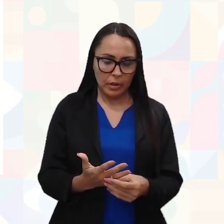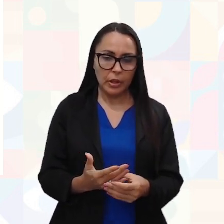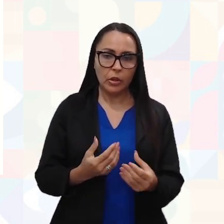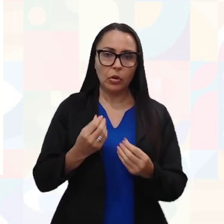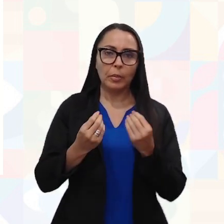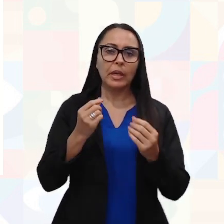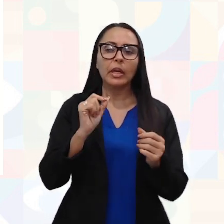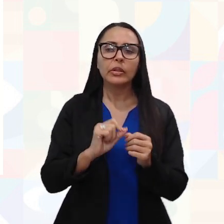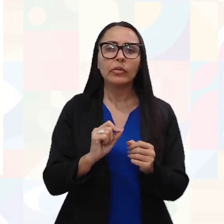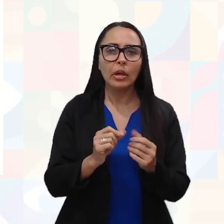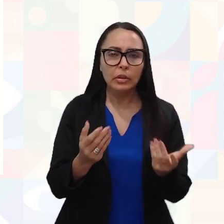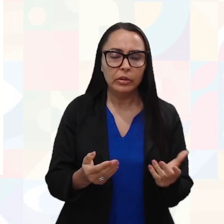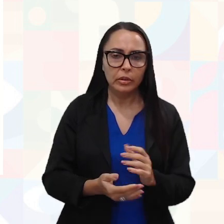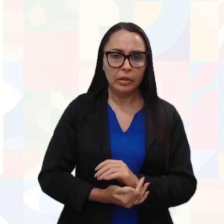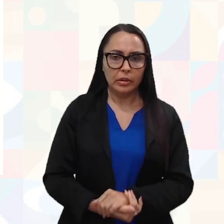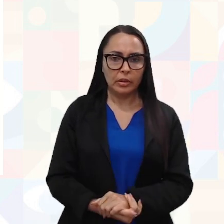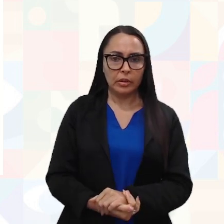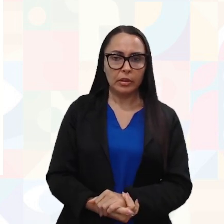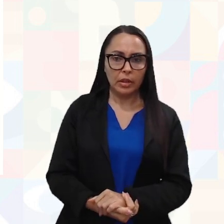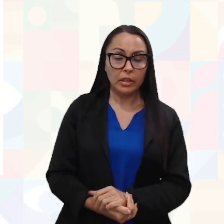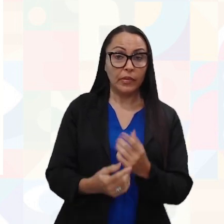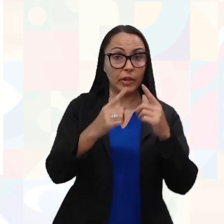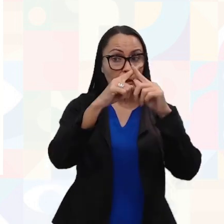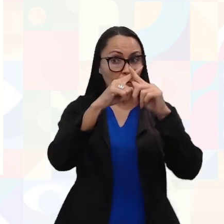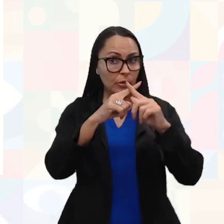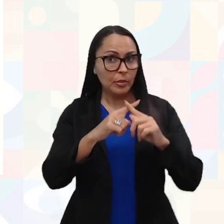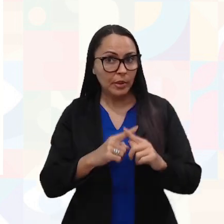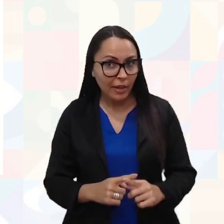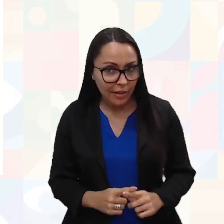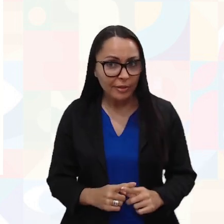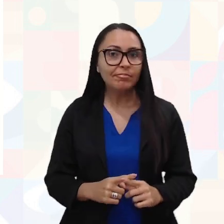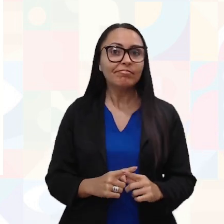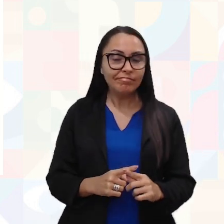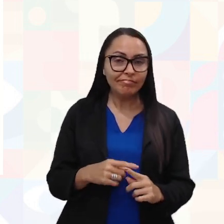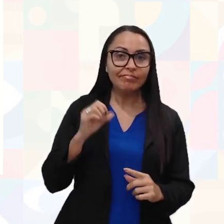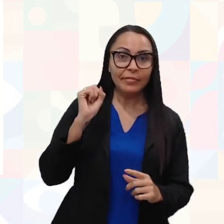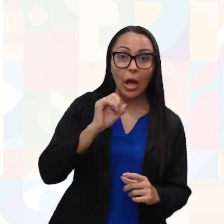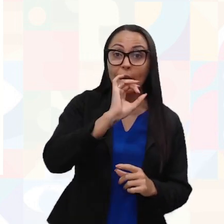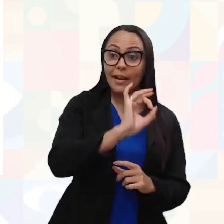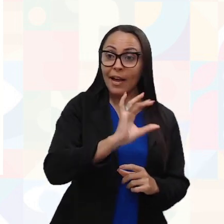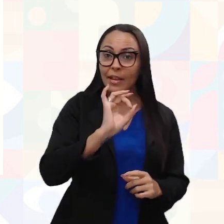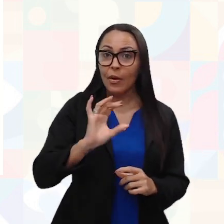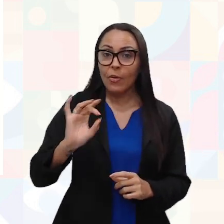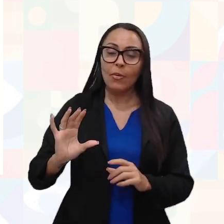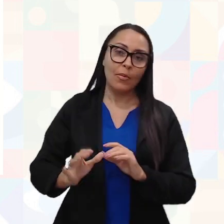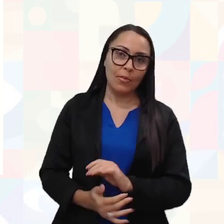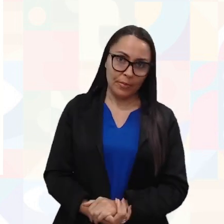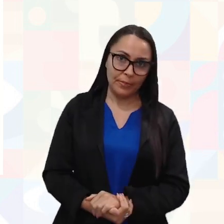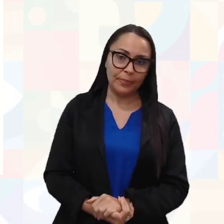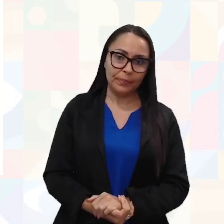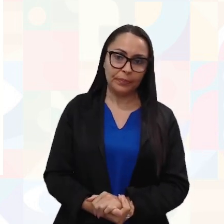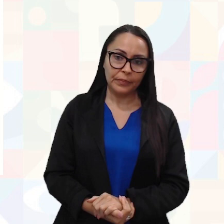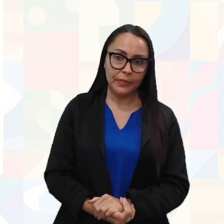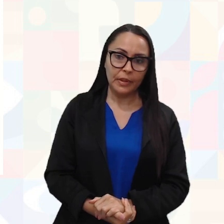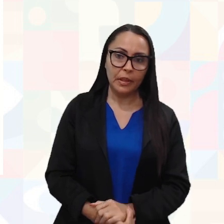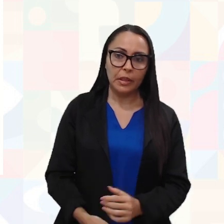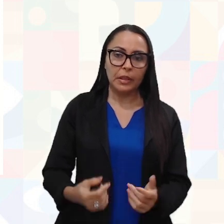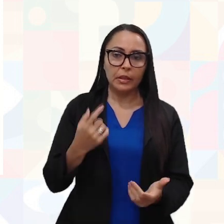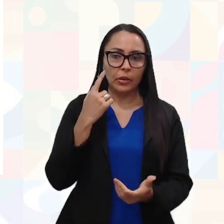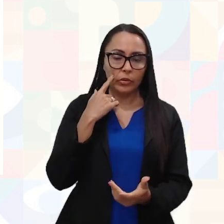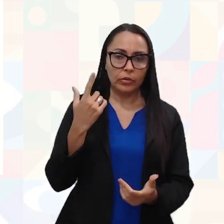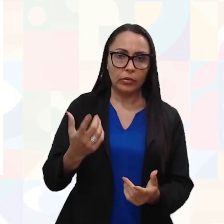que a gente faz isso? Através da multiplicação. Você vai multiplicar cada um dos índices. Então, vai multiplicar aí